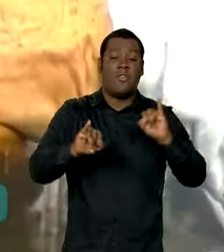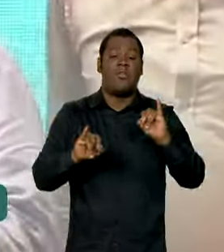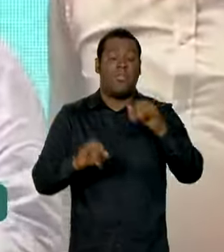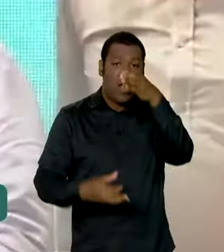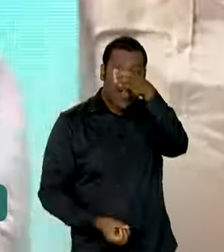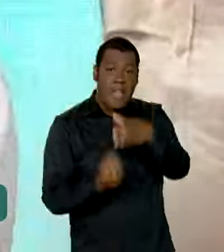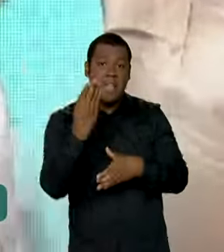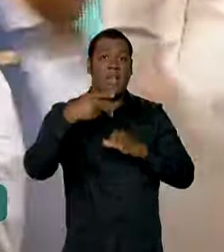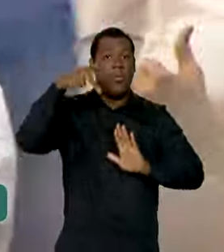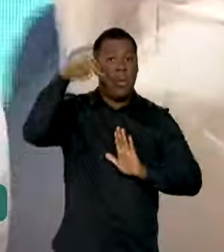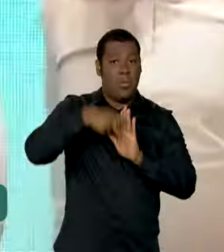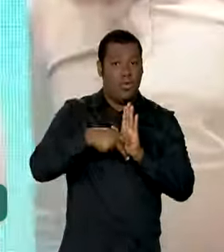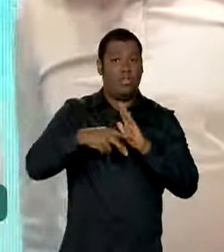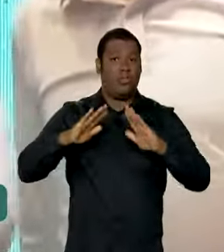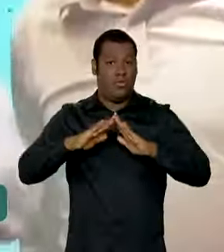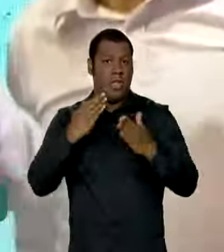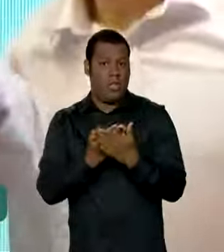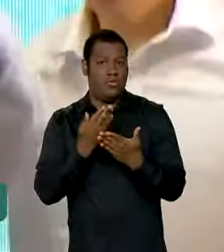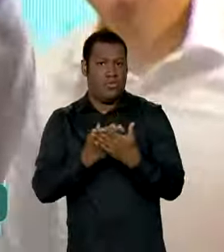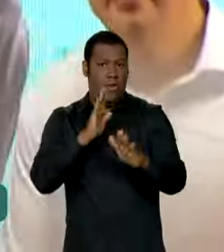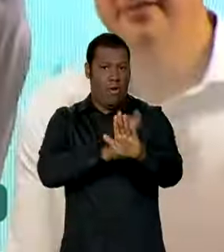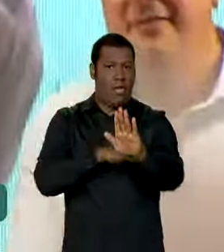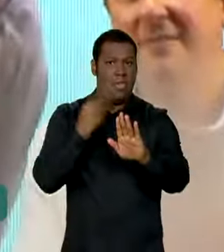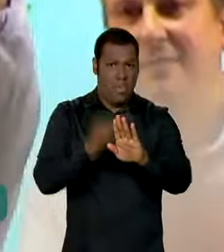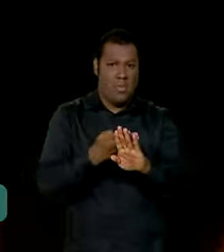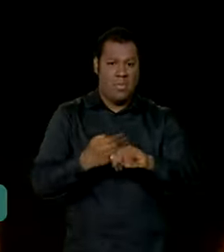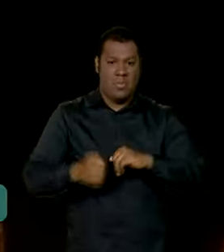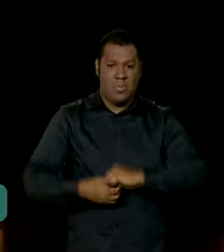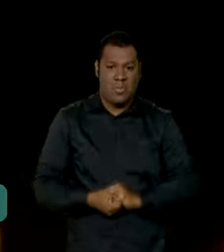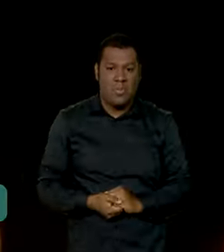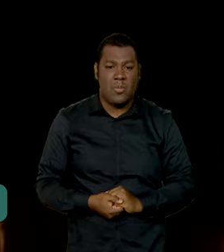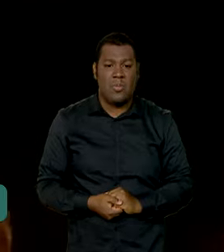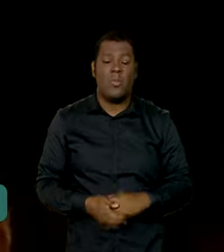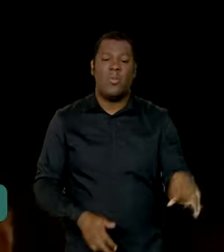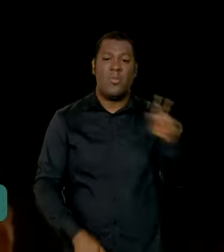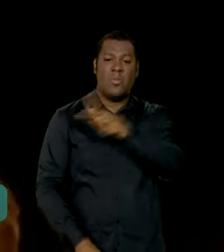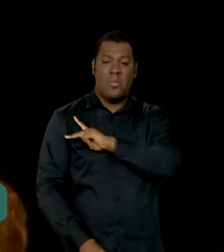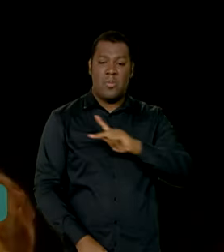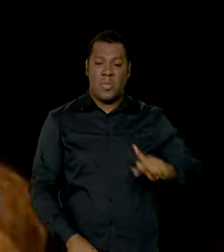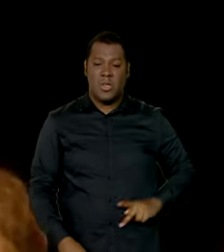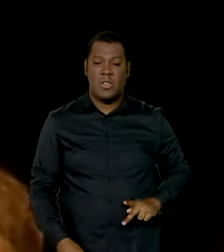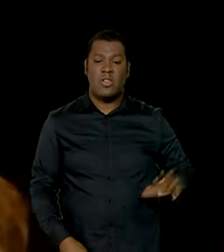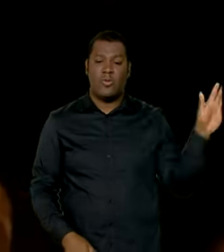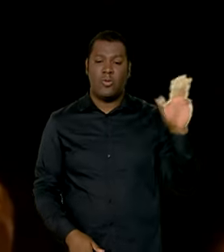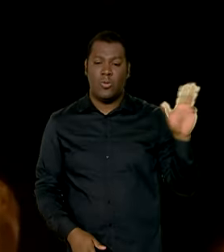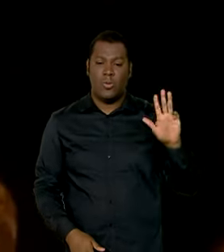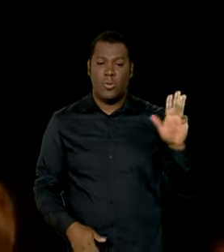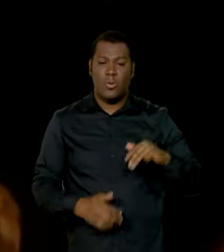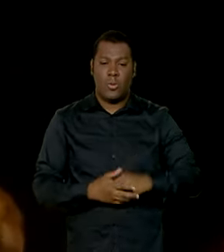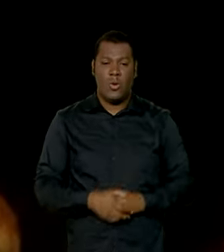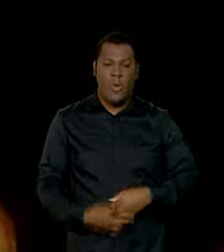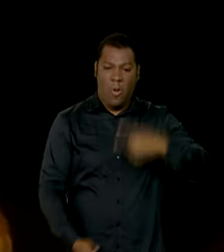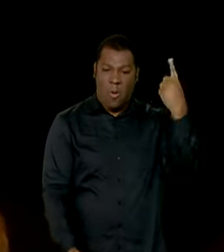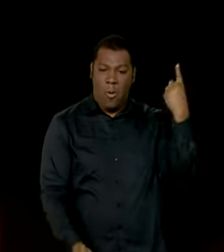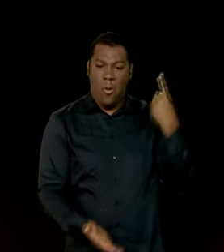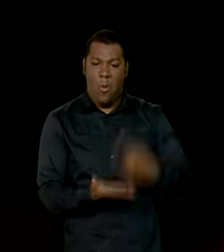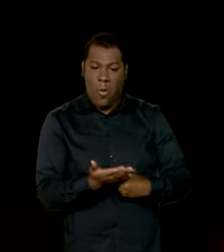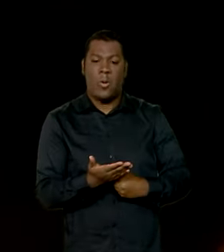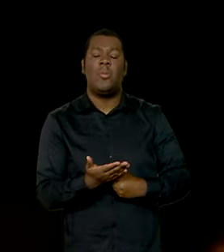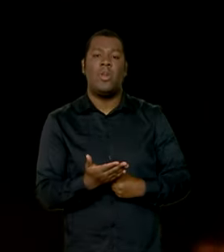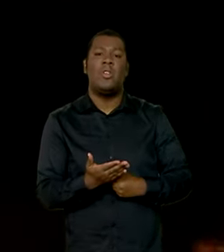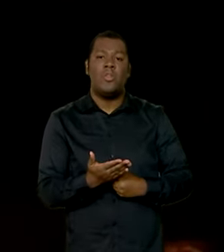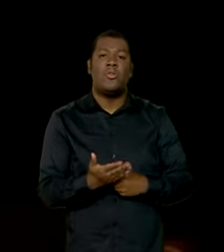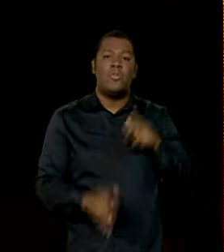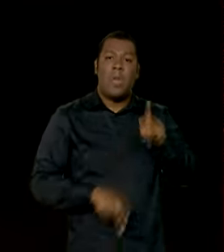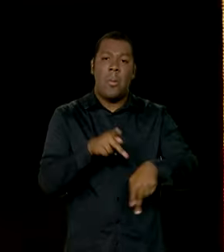criação do programa escola em tempo integral. O presidente hoje, compromisso dele com o povo